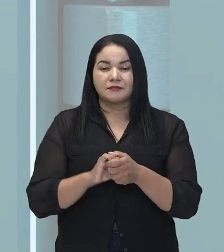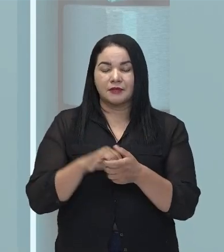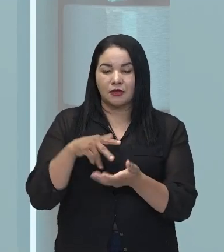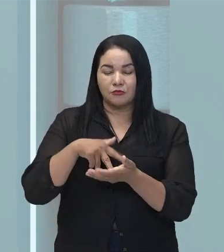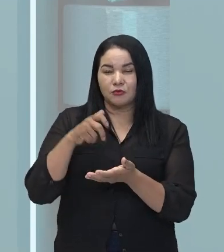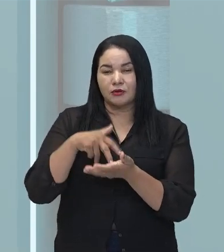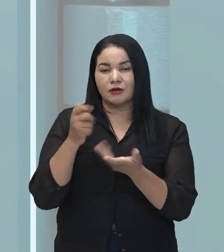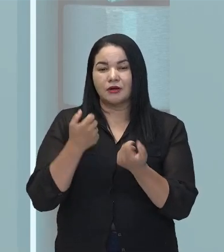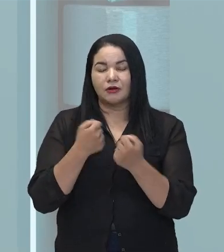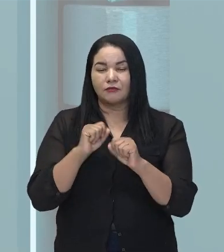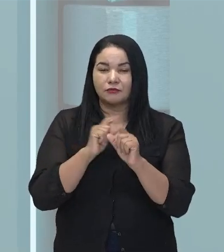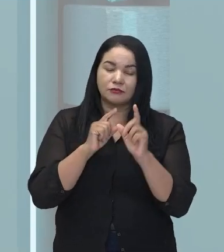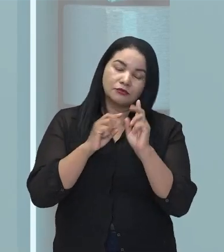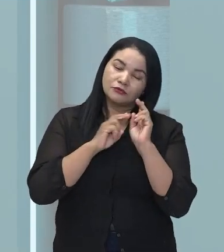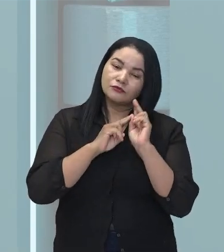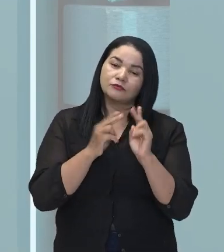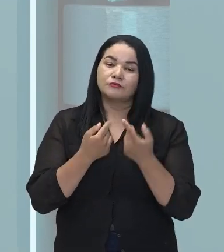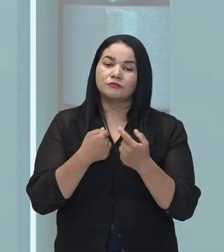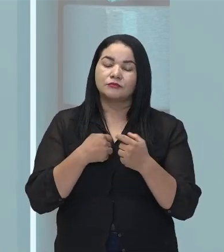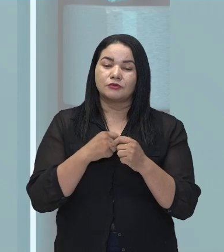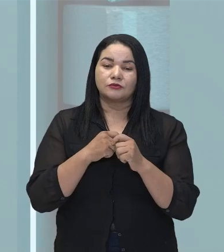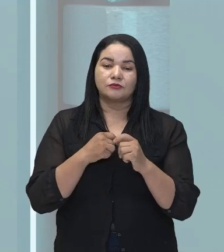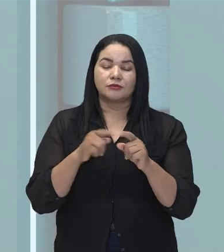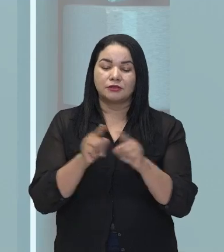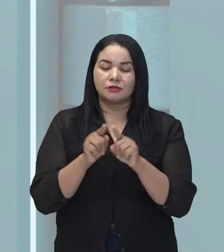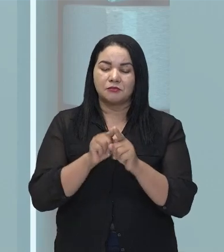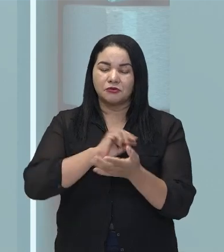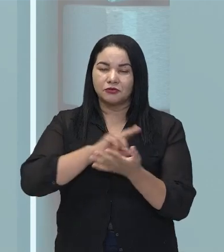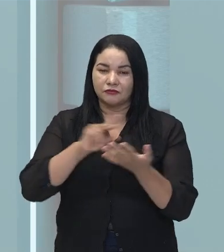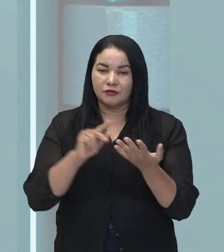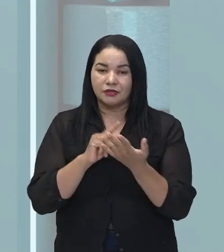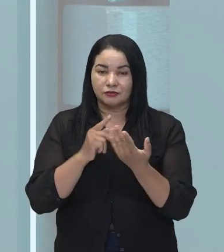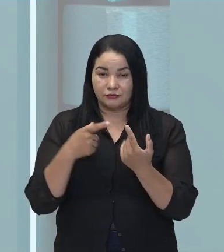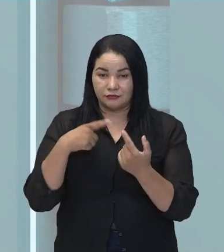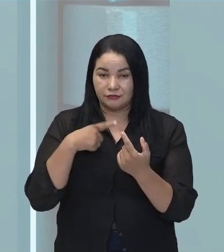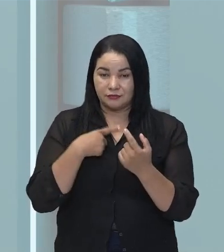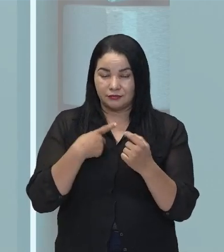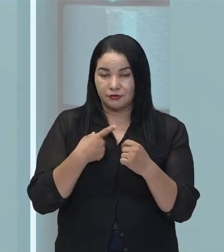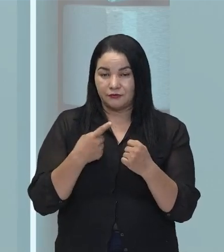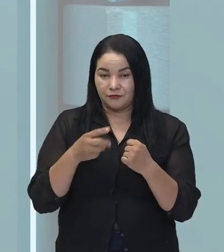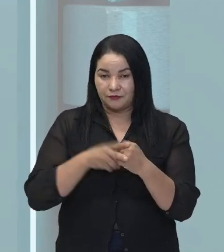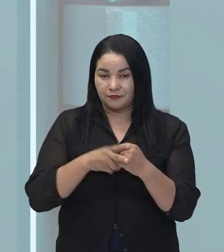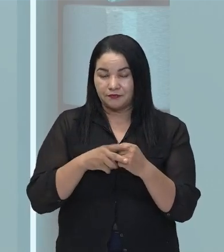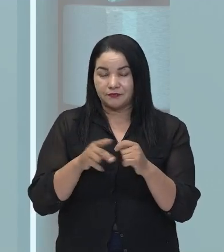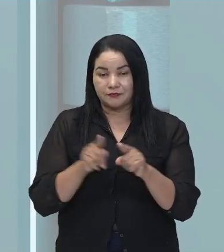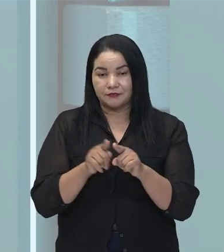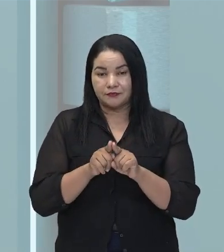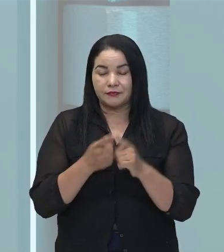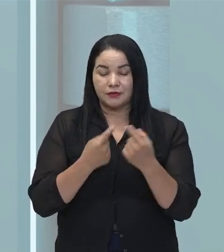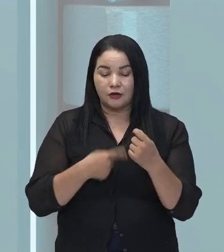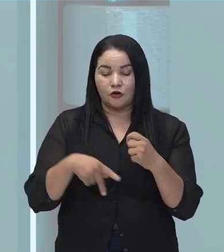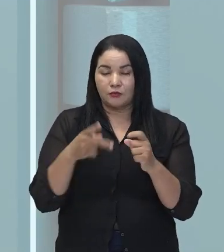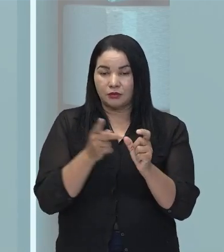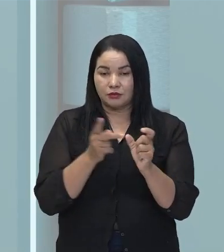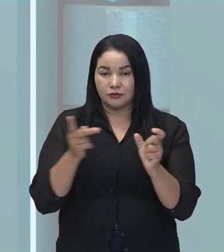O predicado nominal, como o nome já diz, ele vai ter como núcleo um nome, um